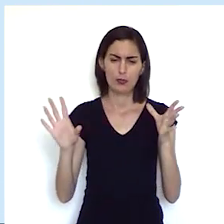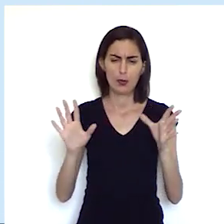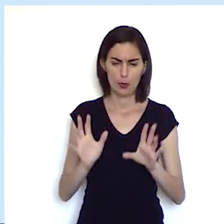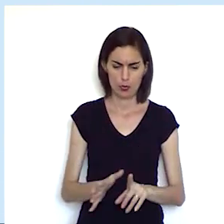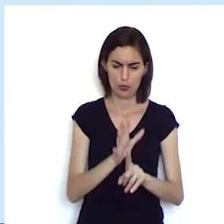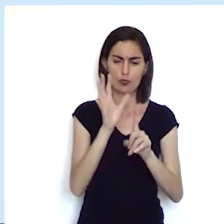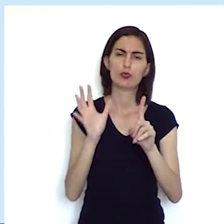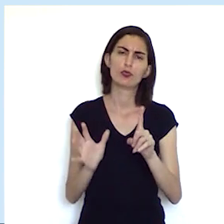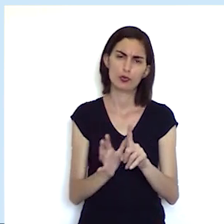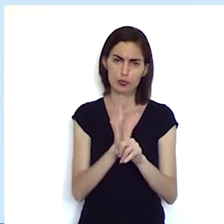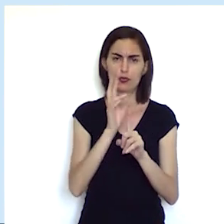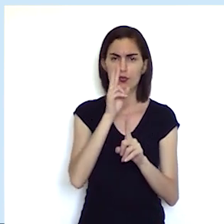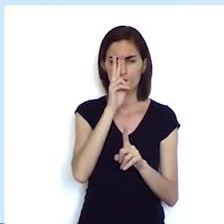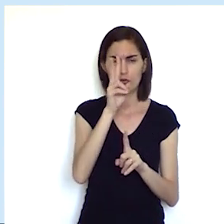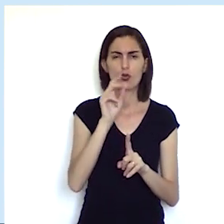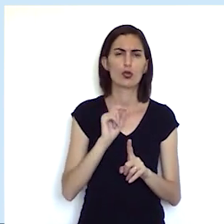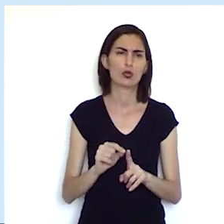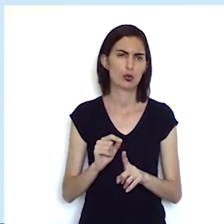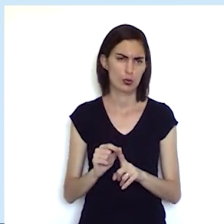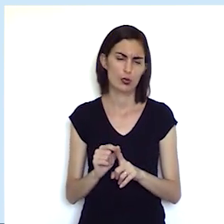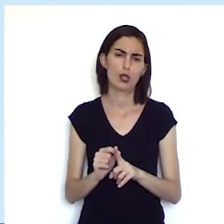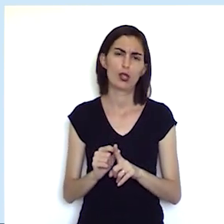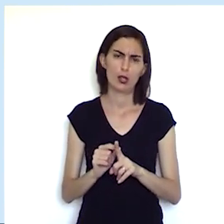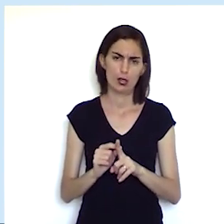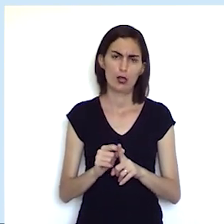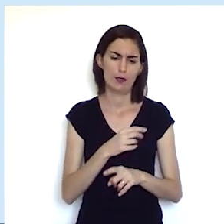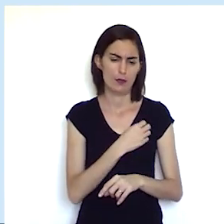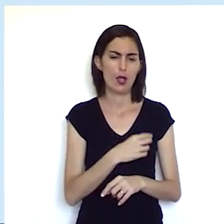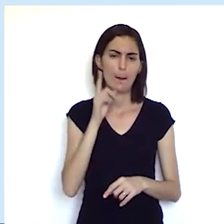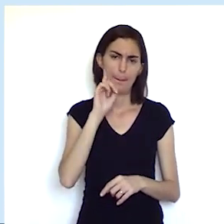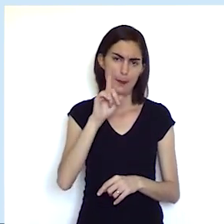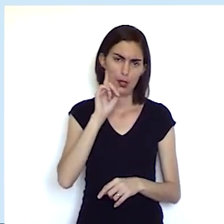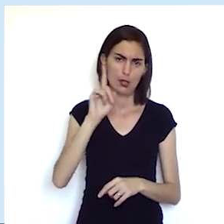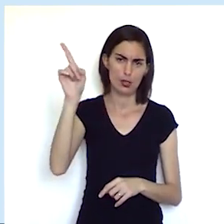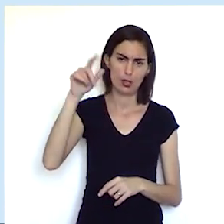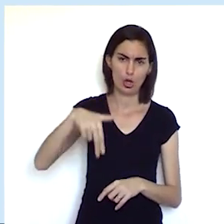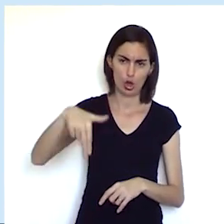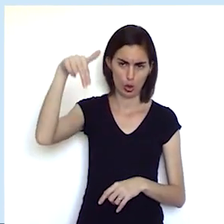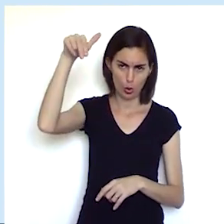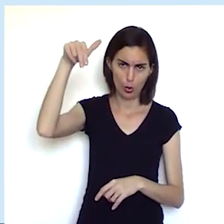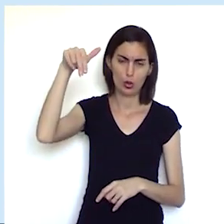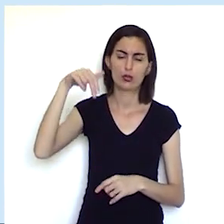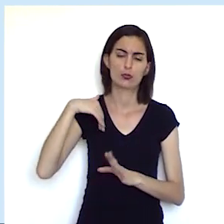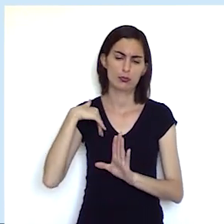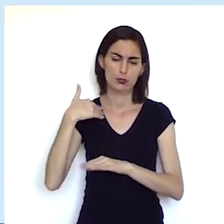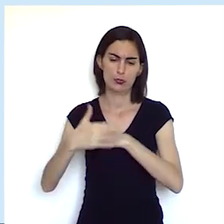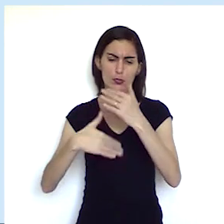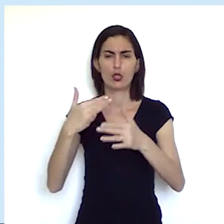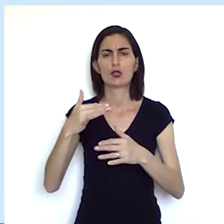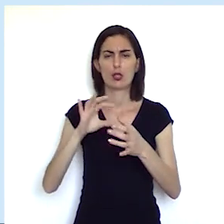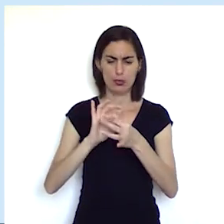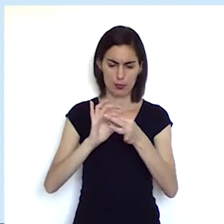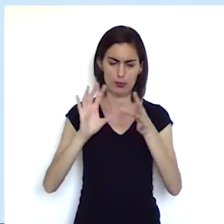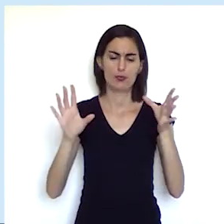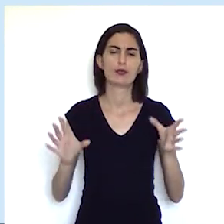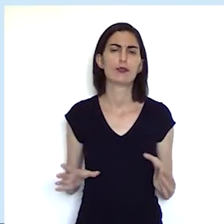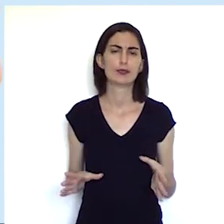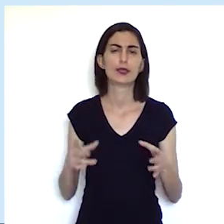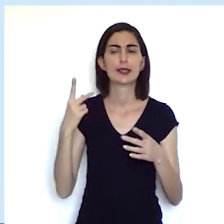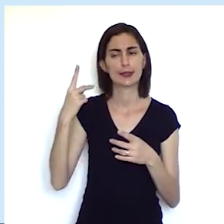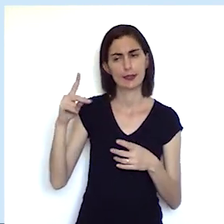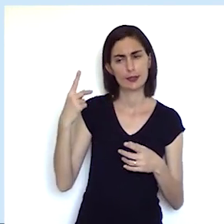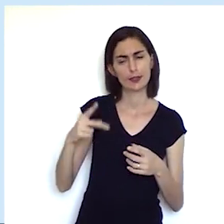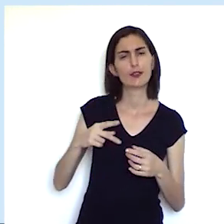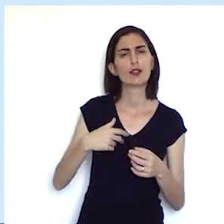profundamente os americanos do norte no processo de independência e isso